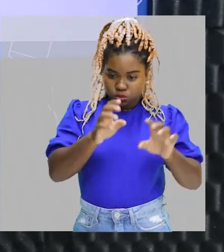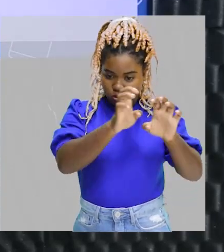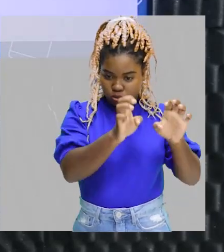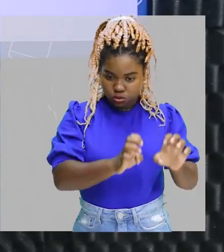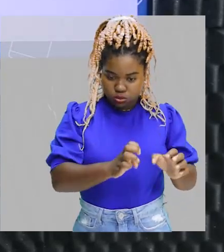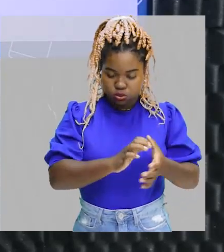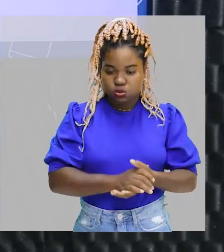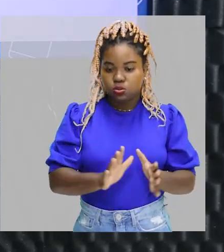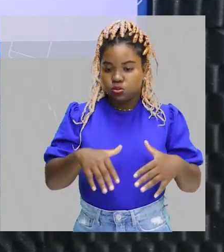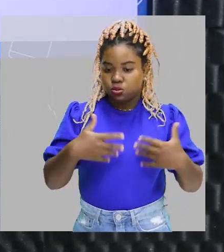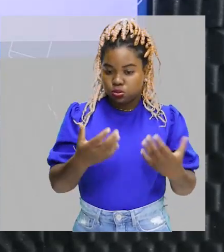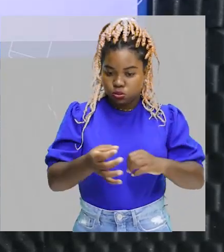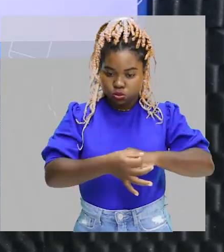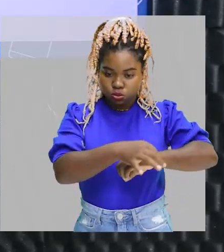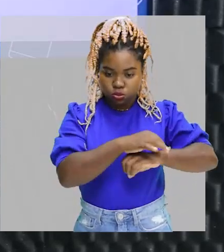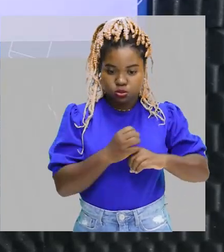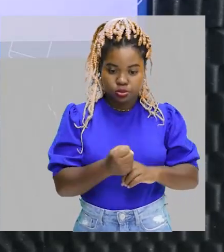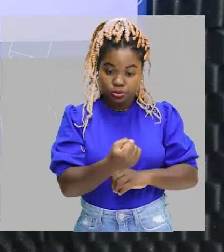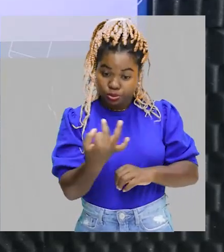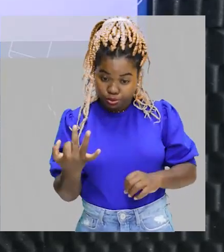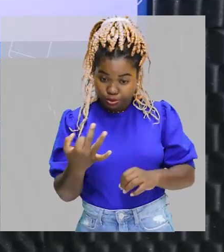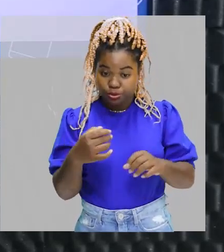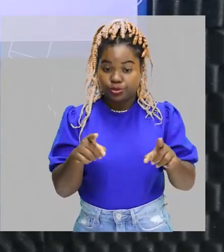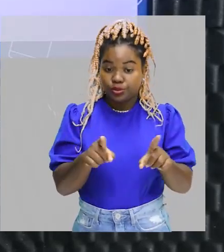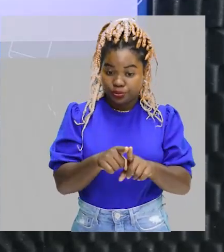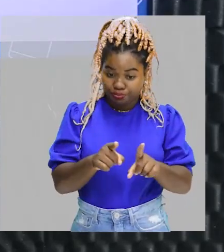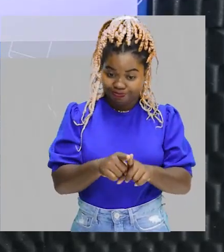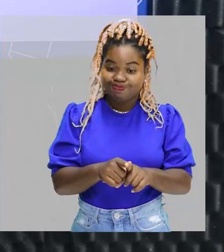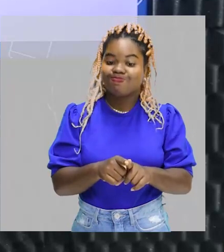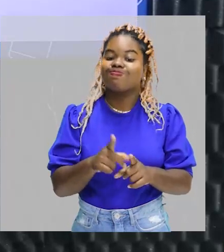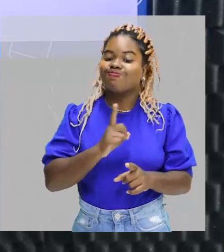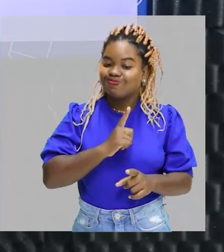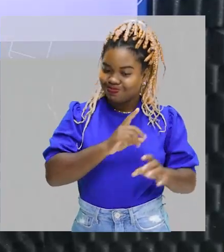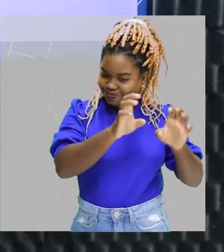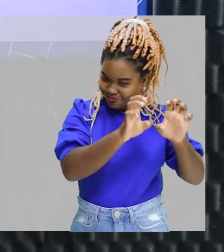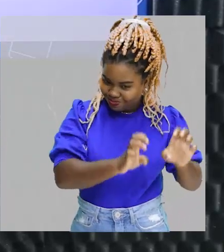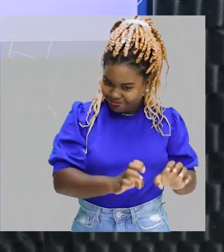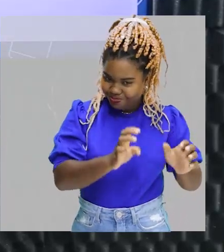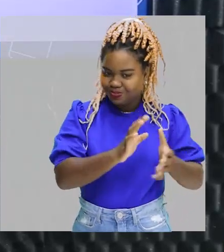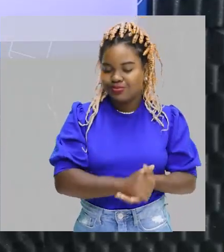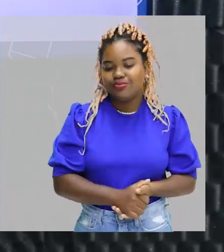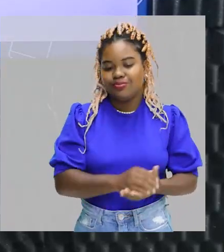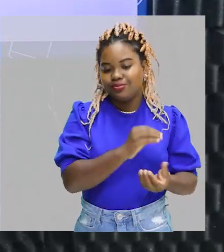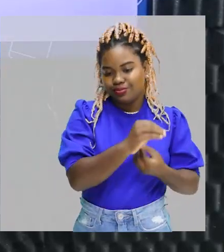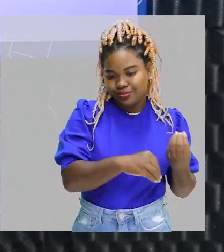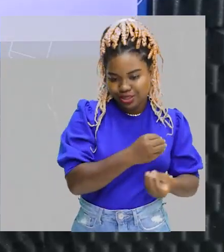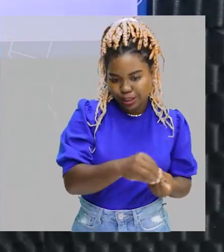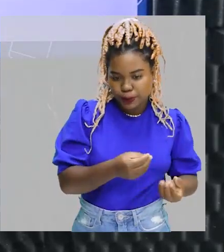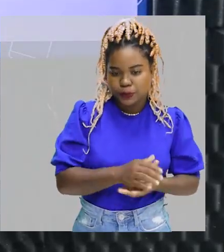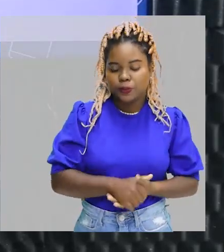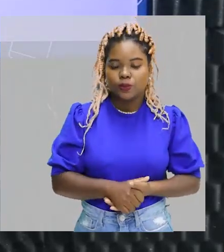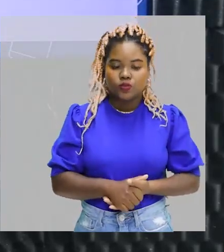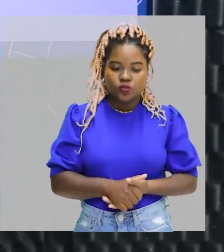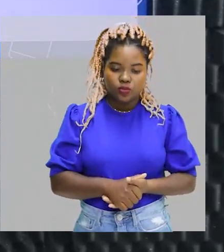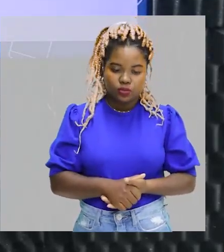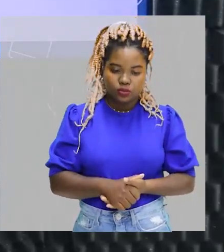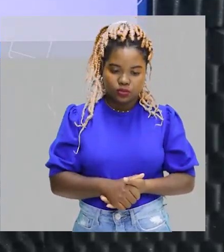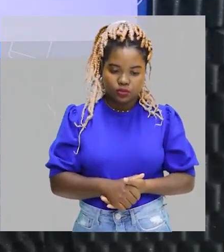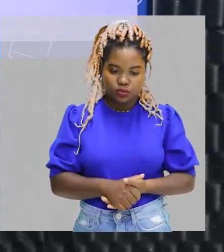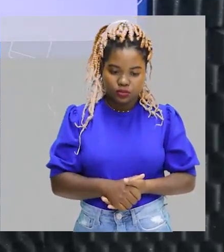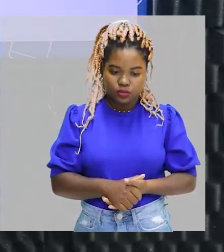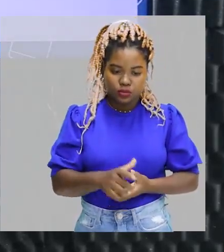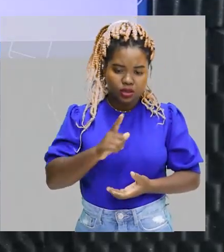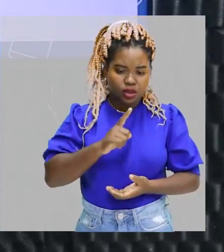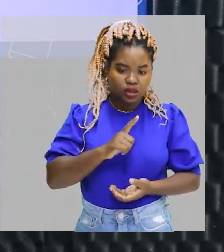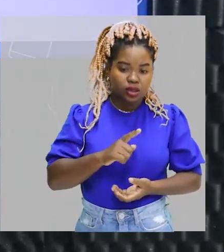átomos e a quantidade dos átomos que compõem aquela substância, aquela molécula. Então, eu tenho